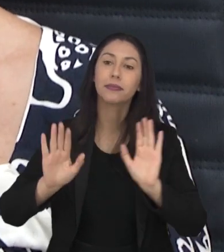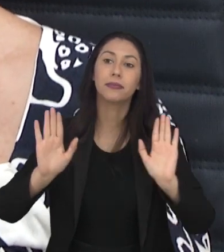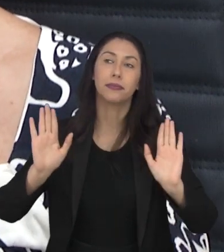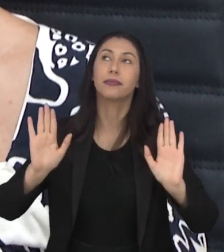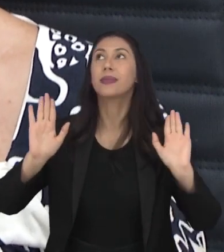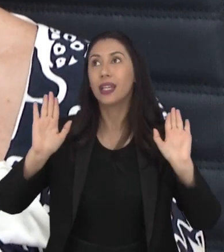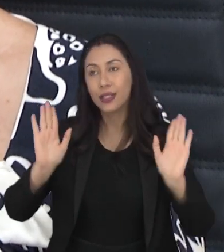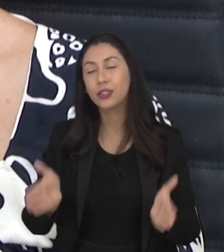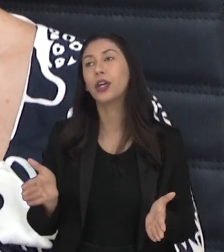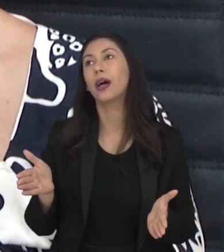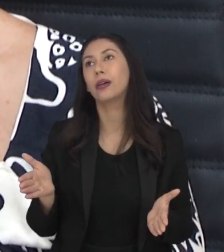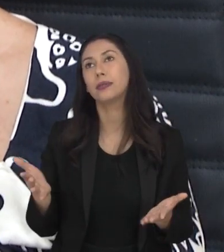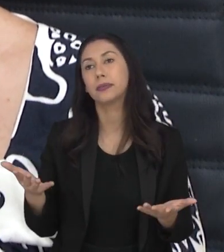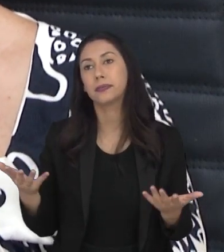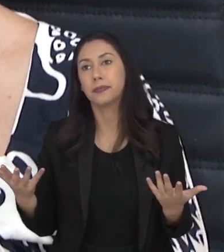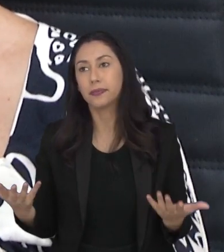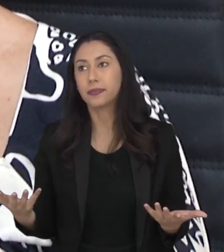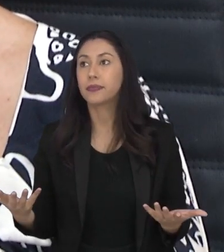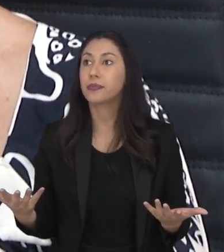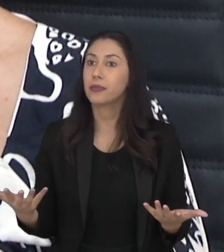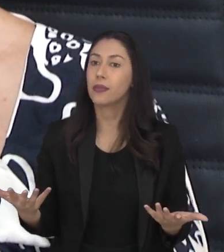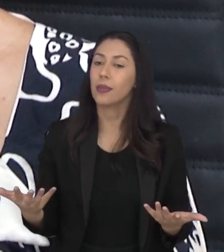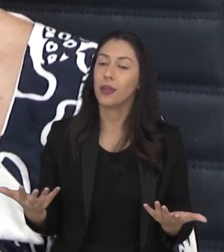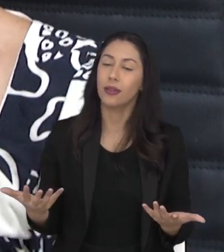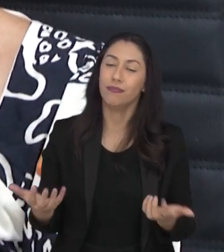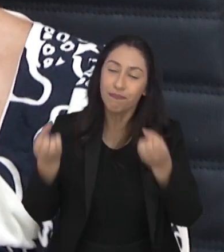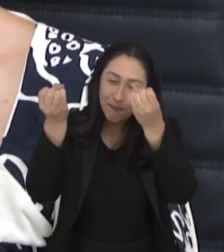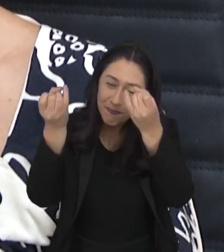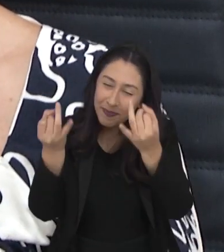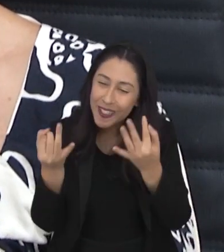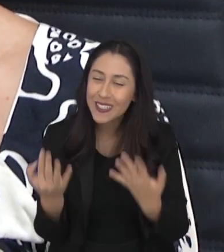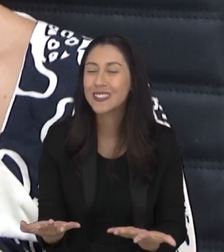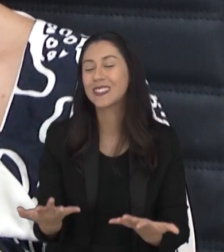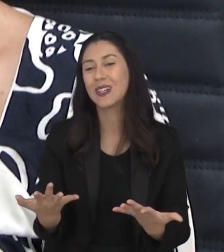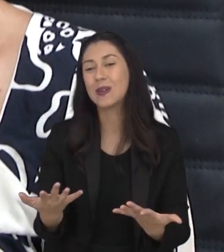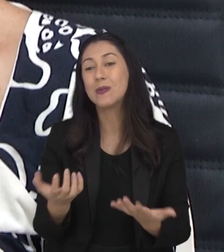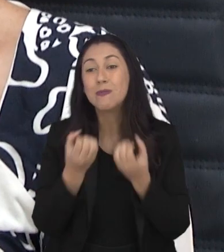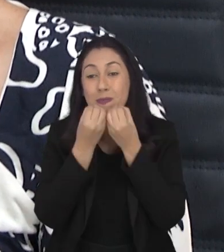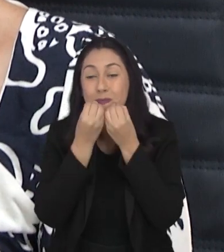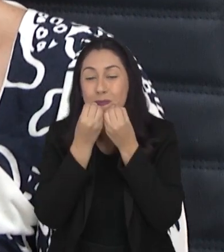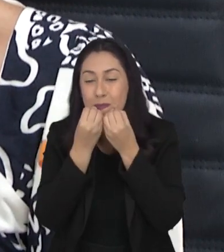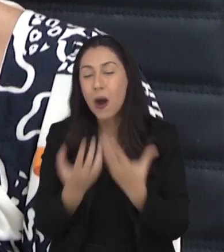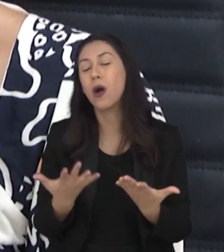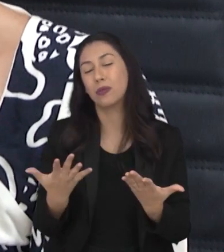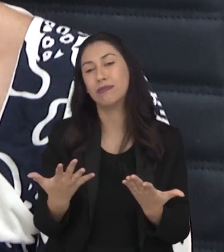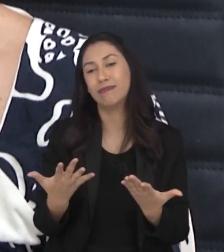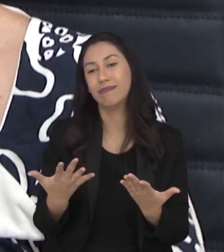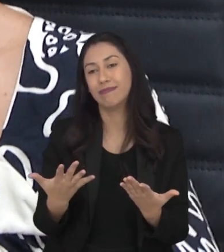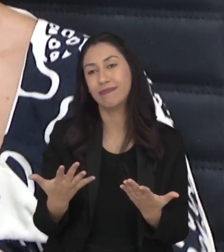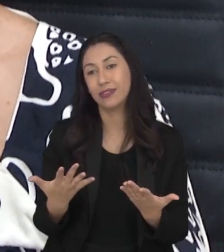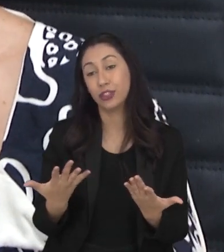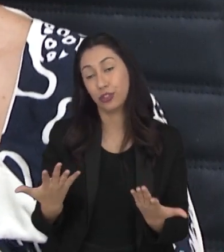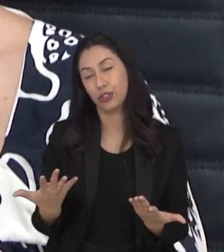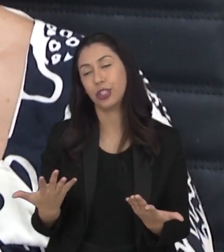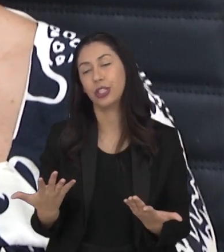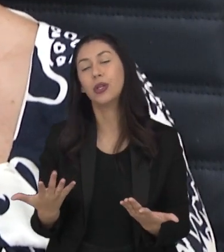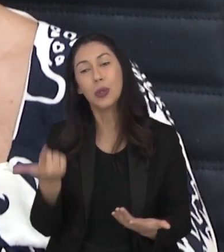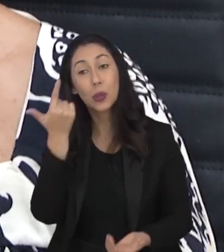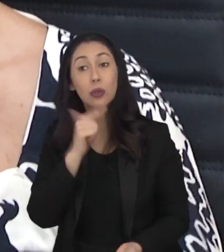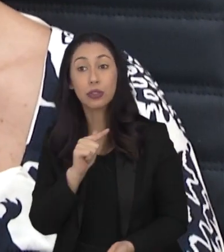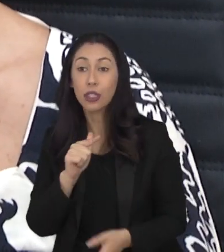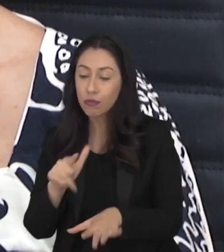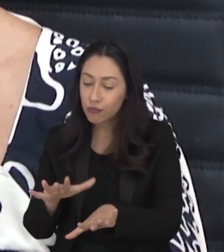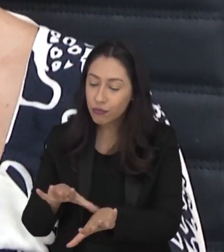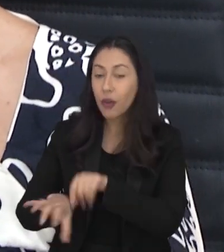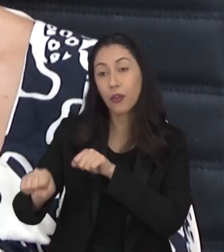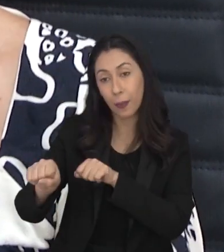Então, isso já é uma boa justificativa, um bom motivo de, pelo menos, terminarem